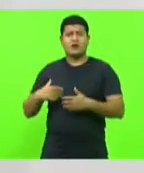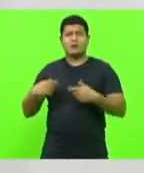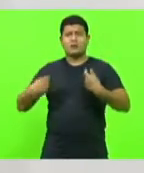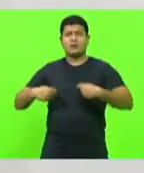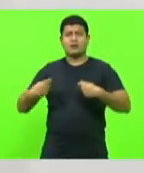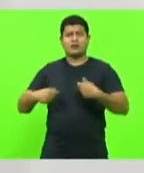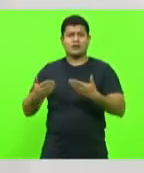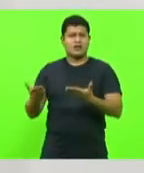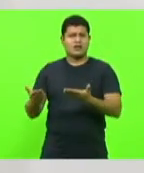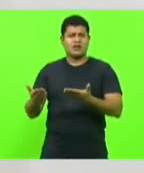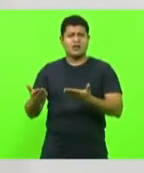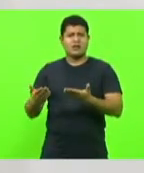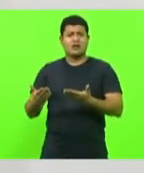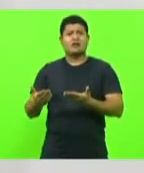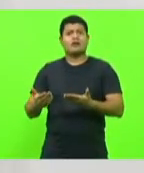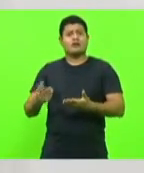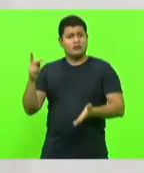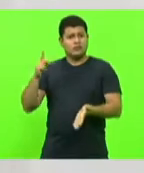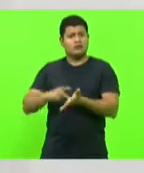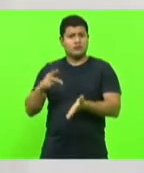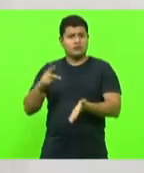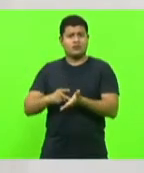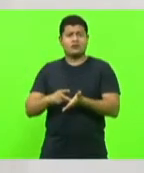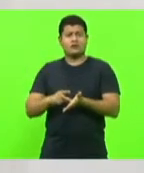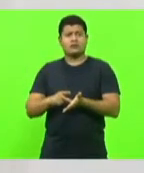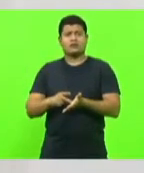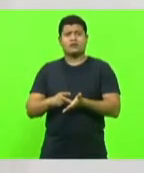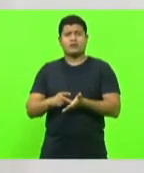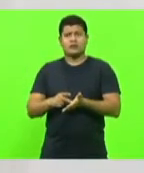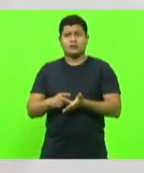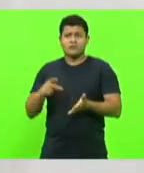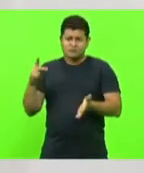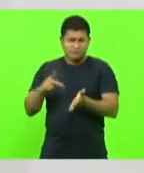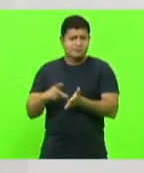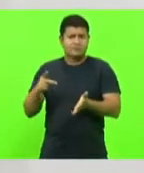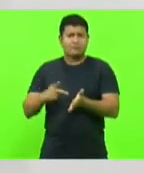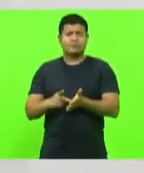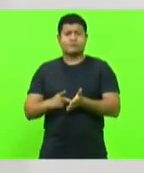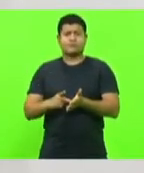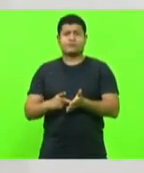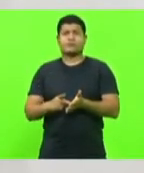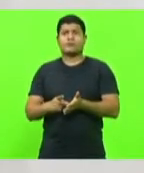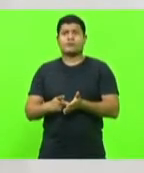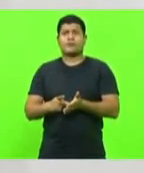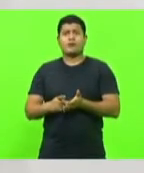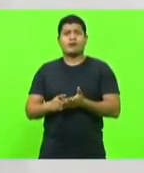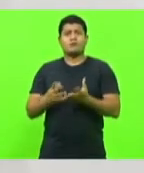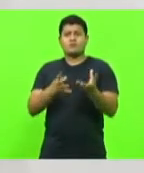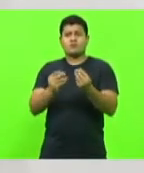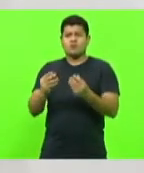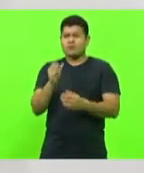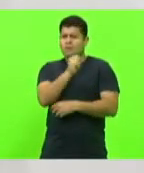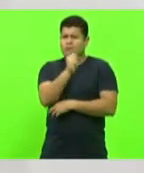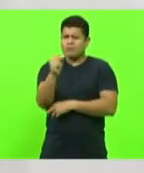literalmente literalmente mataram idosos